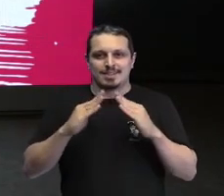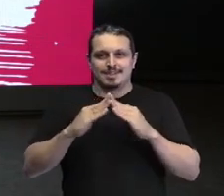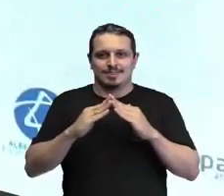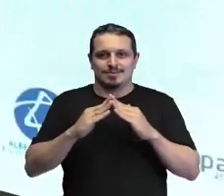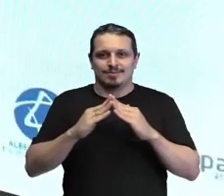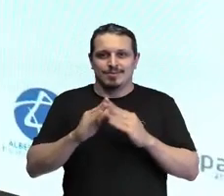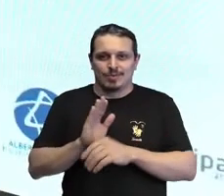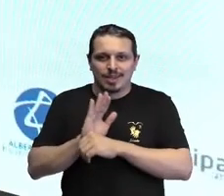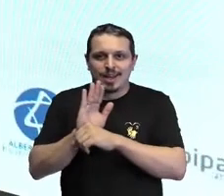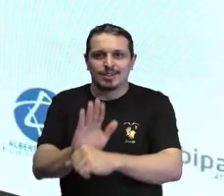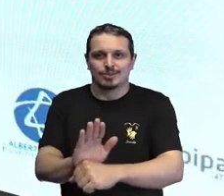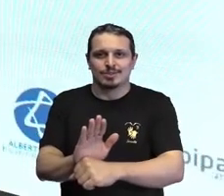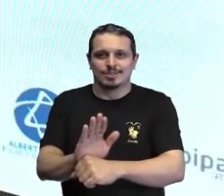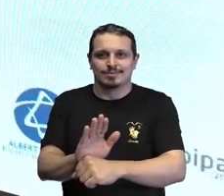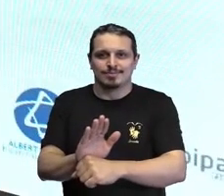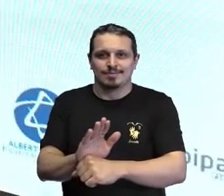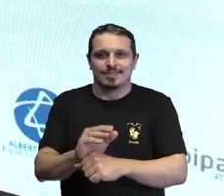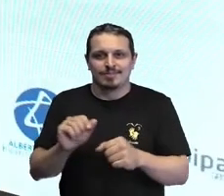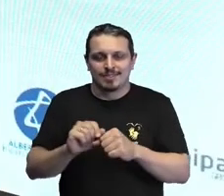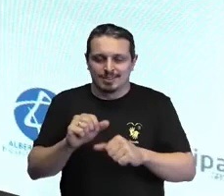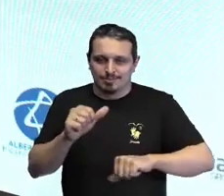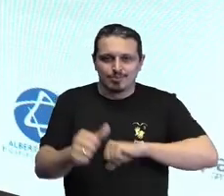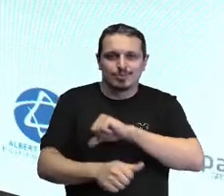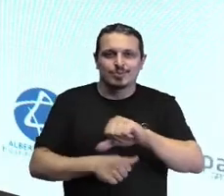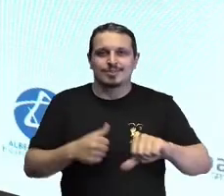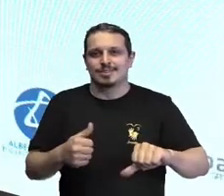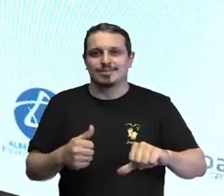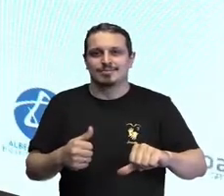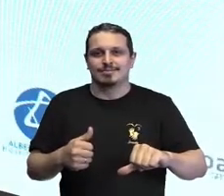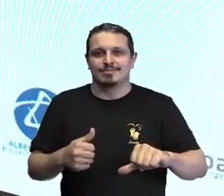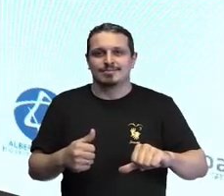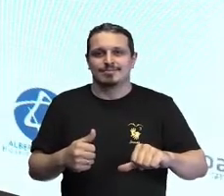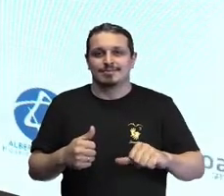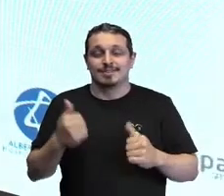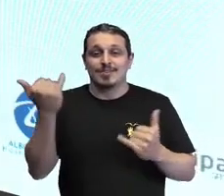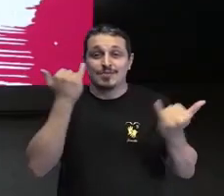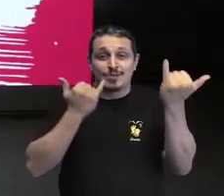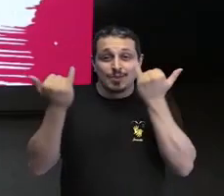ajudando a gente a causar transformação através de informação obrigada